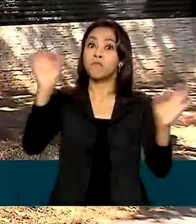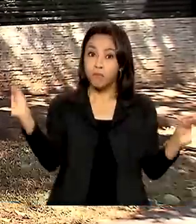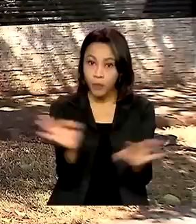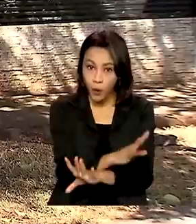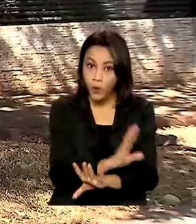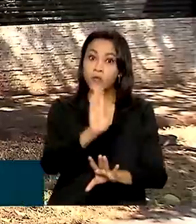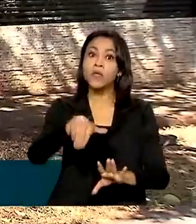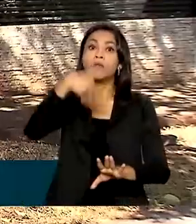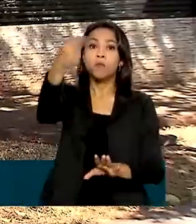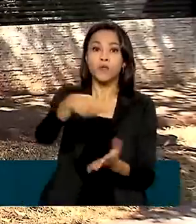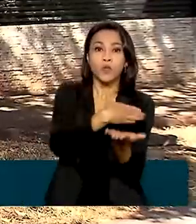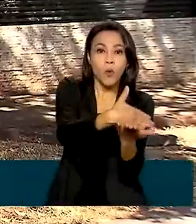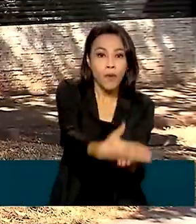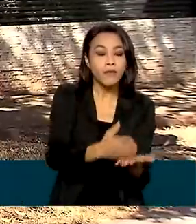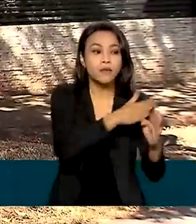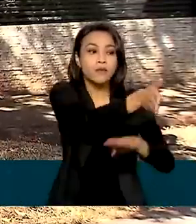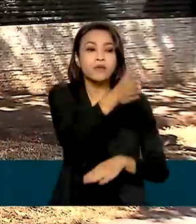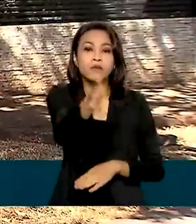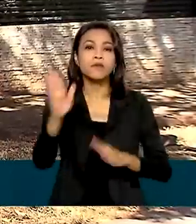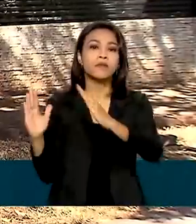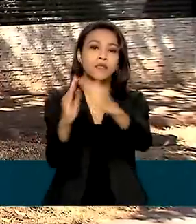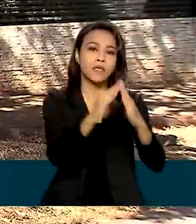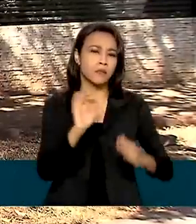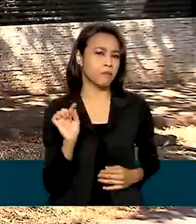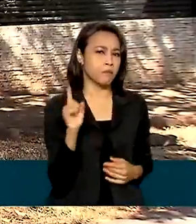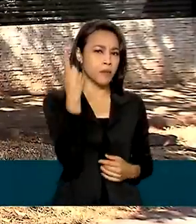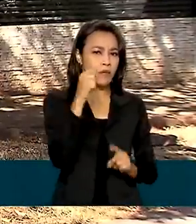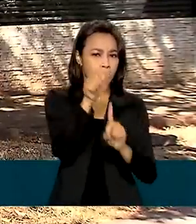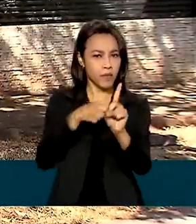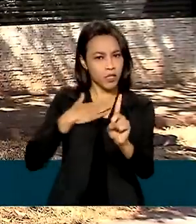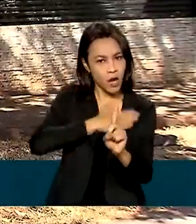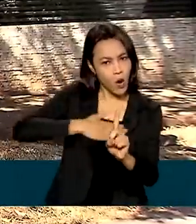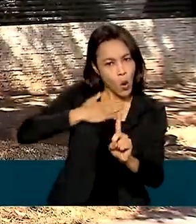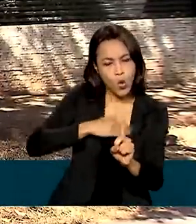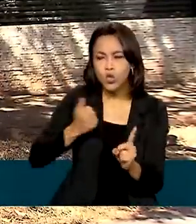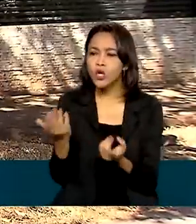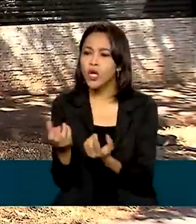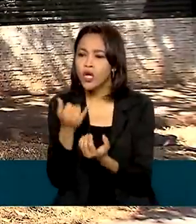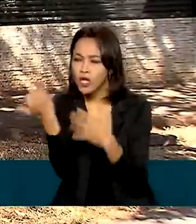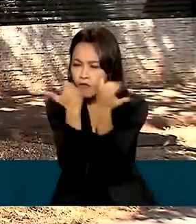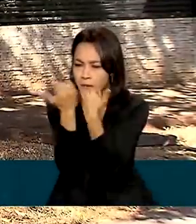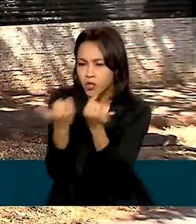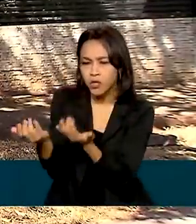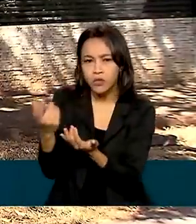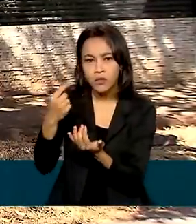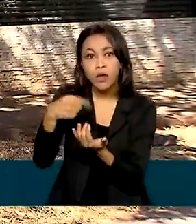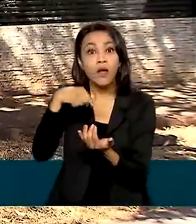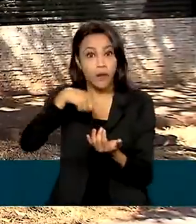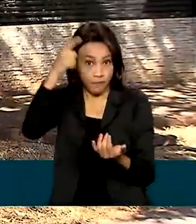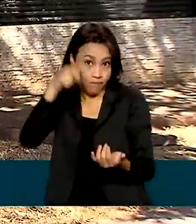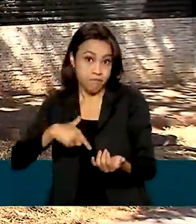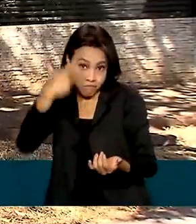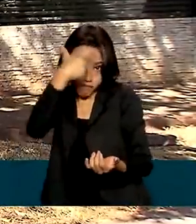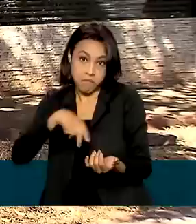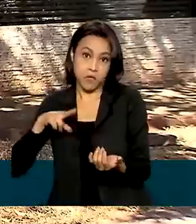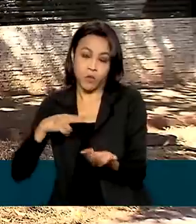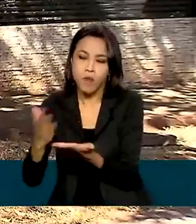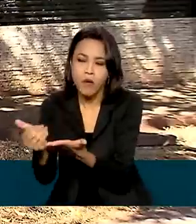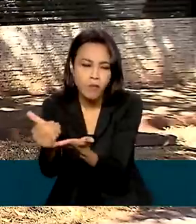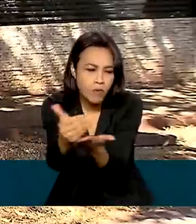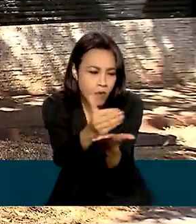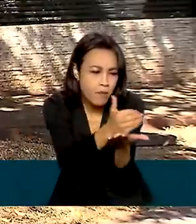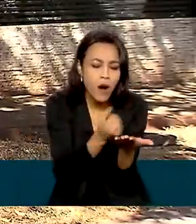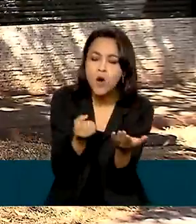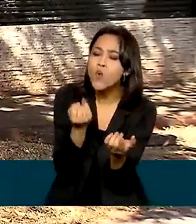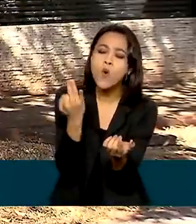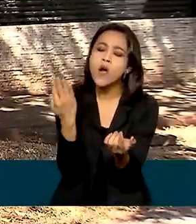A partir de 1º de agosto, os agentes passam a coletar informações pessoais, como, por exemplo, o número